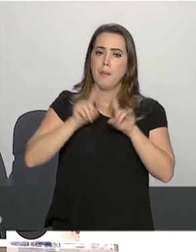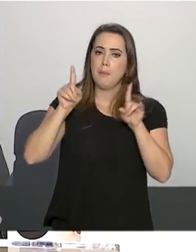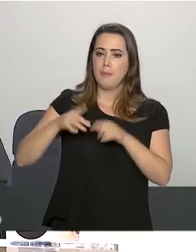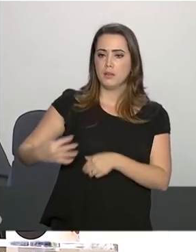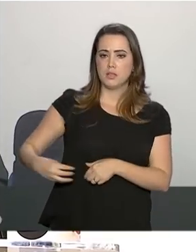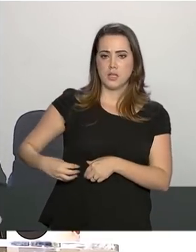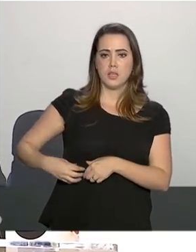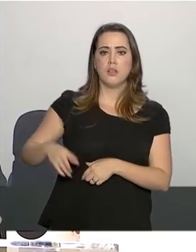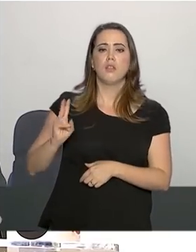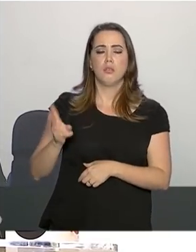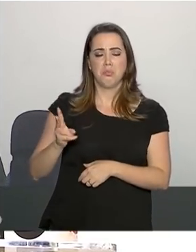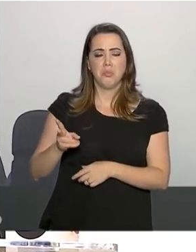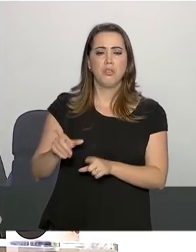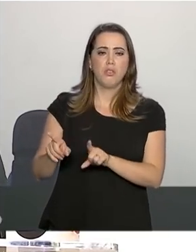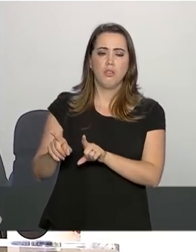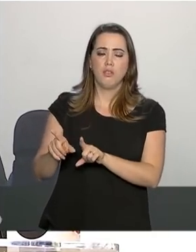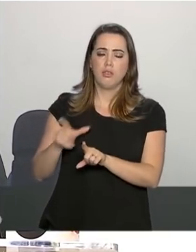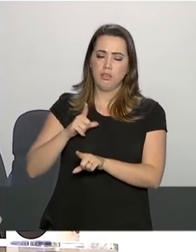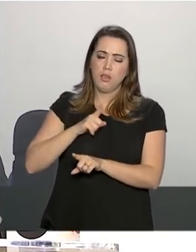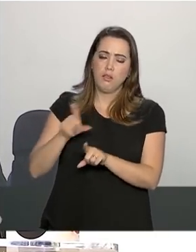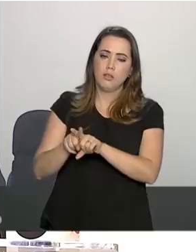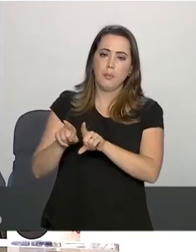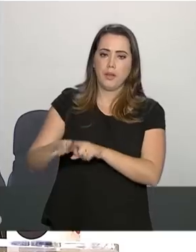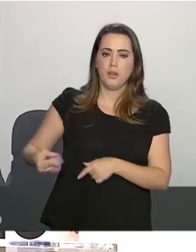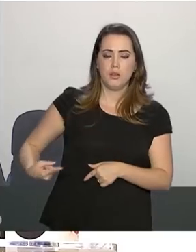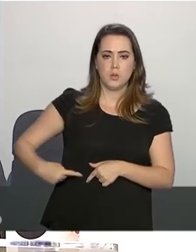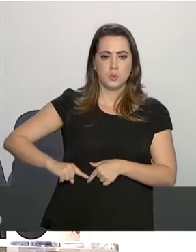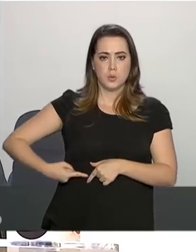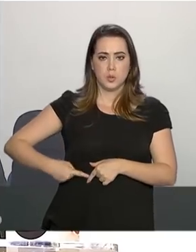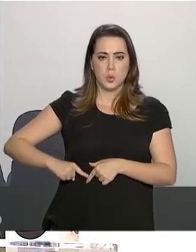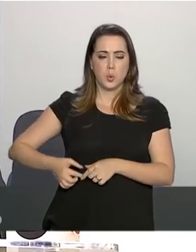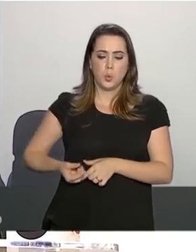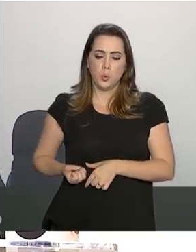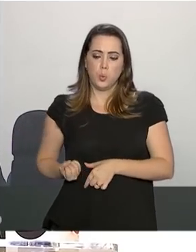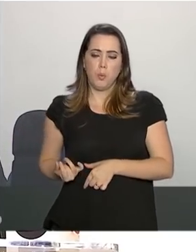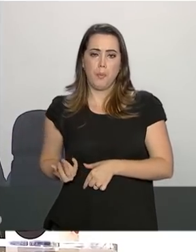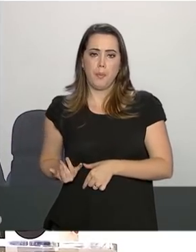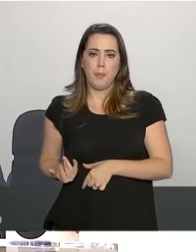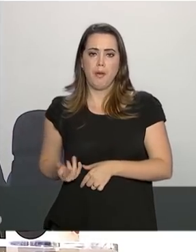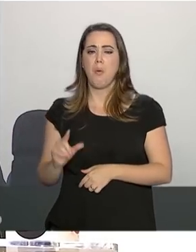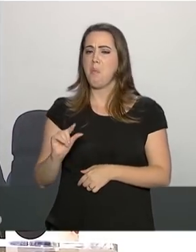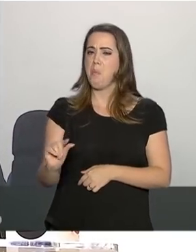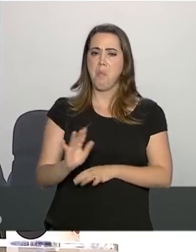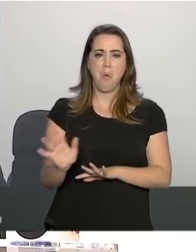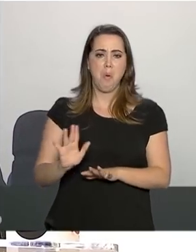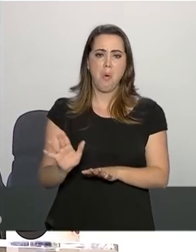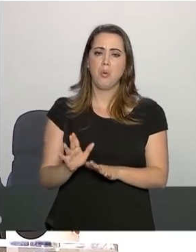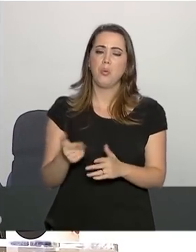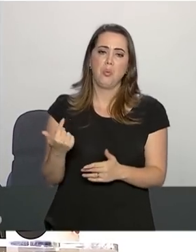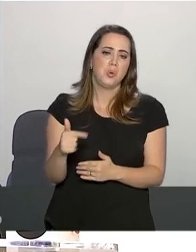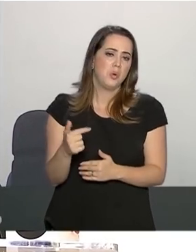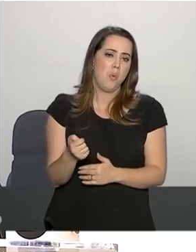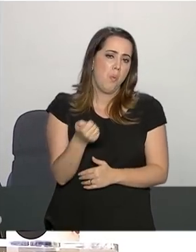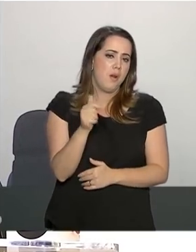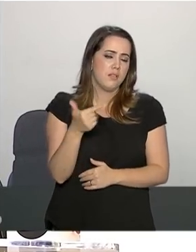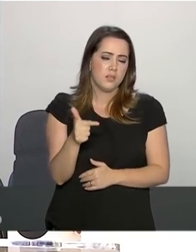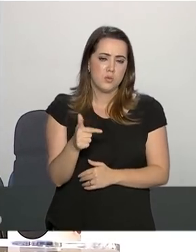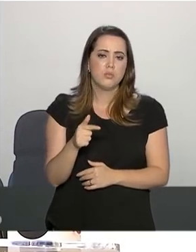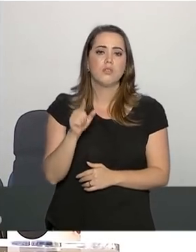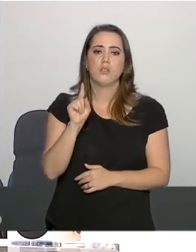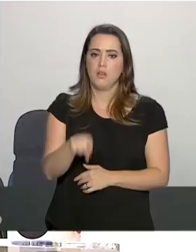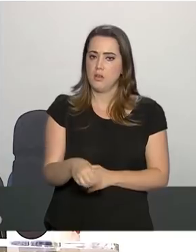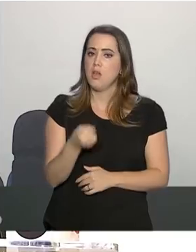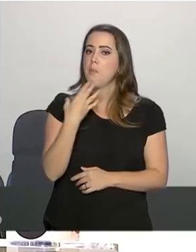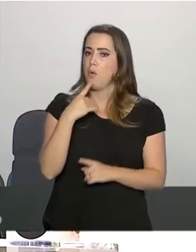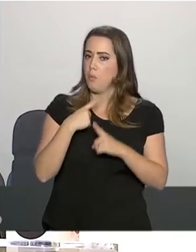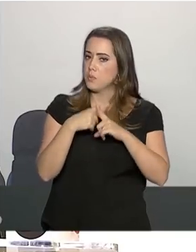abdômen. Então, praticamente, não há mais uma extração do líquido. Então, é uma evolução, ao que eu entendi por parte dos médicos, bastante positiva.